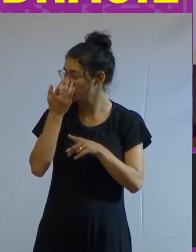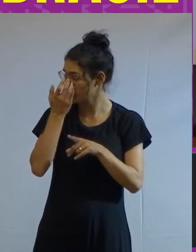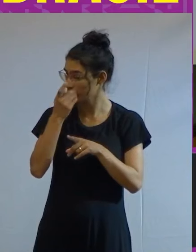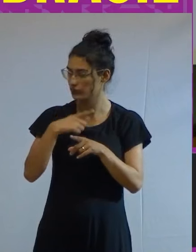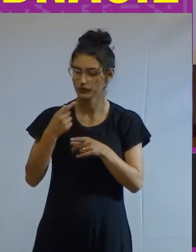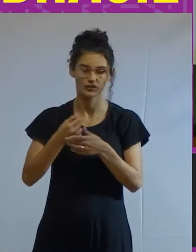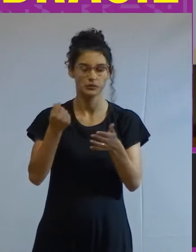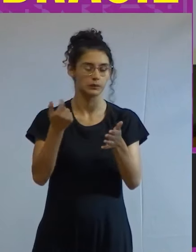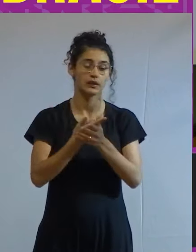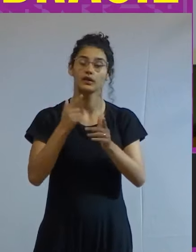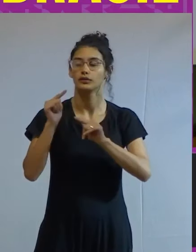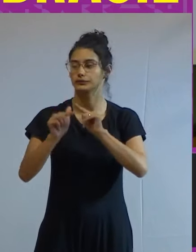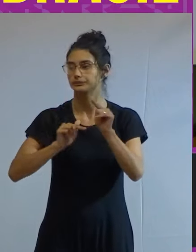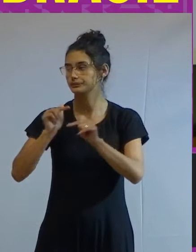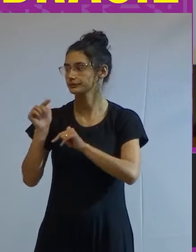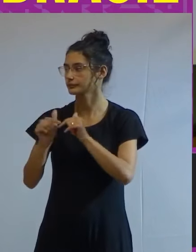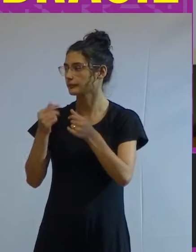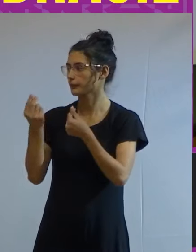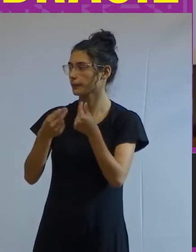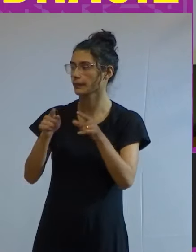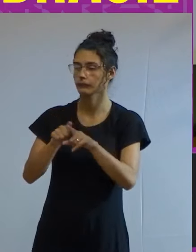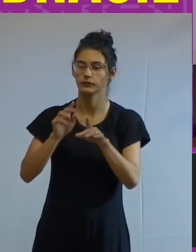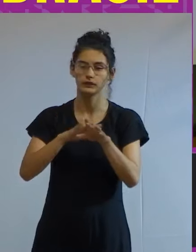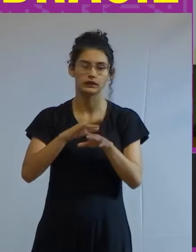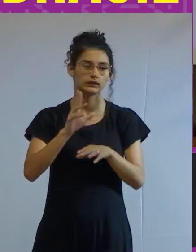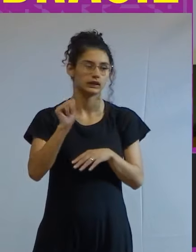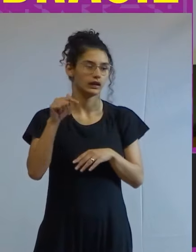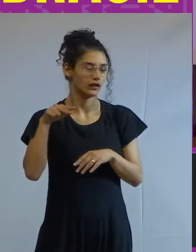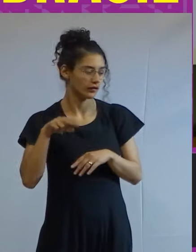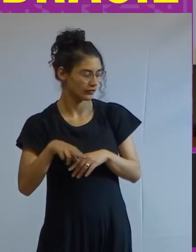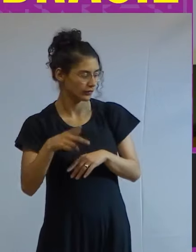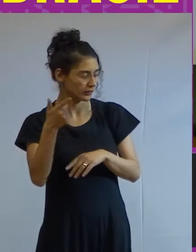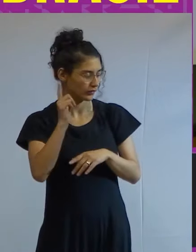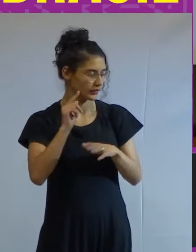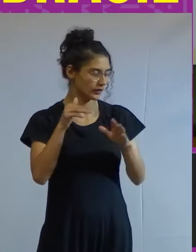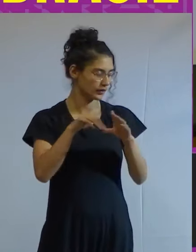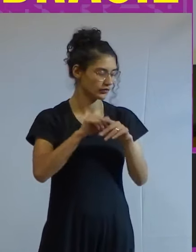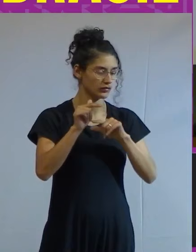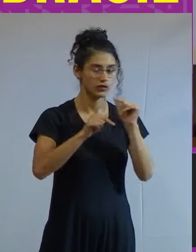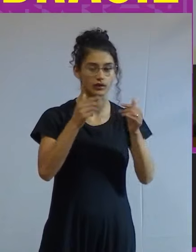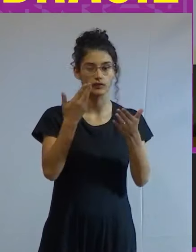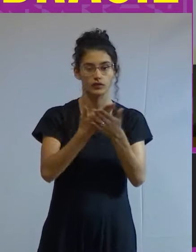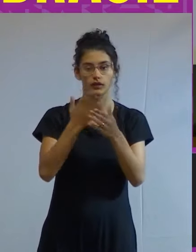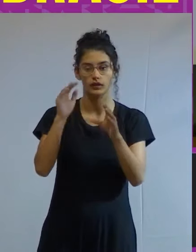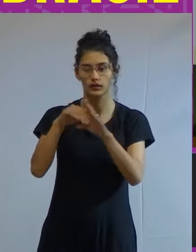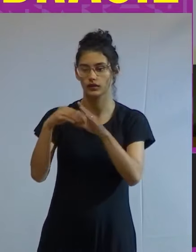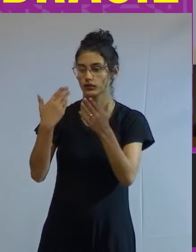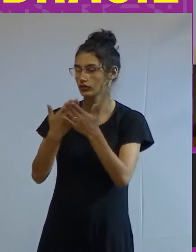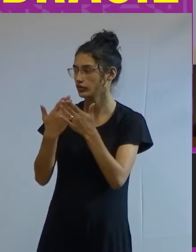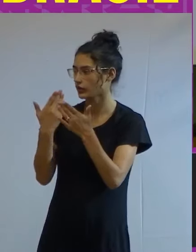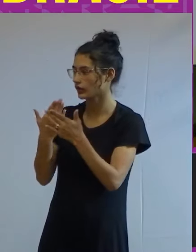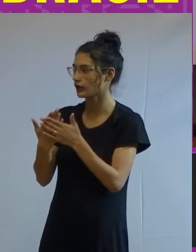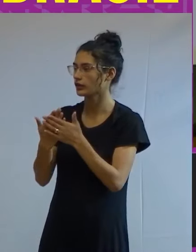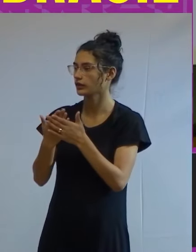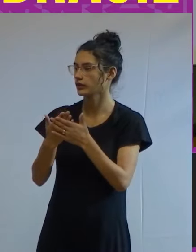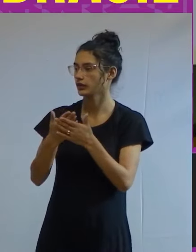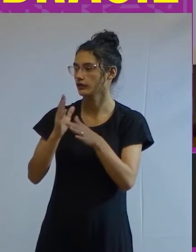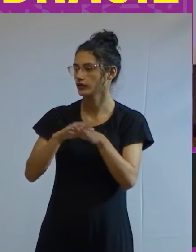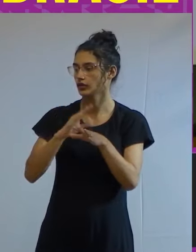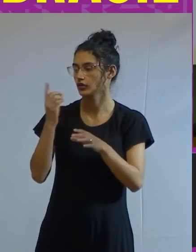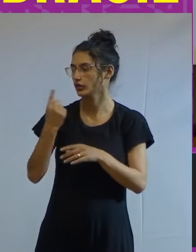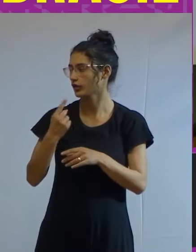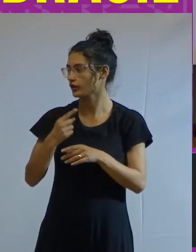cursinho eu trabalhava como reemvendedora da Avon para arcar com os custos dentro de casa então eu estava estudando dentro de casa se virando sozinha